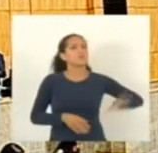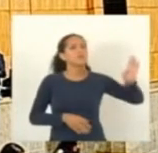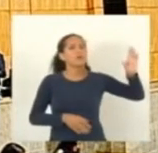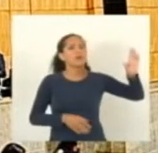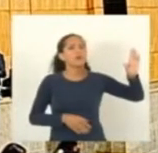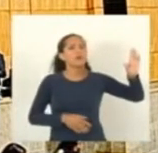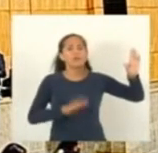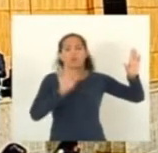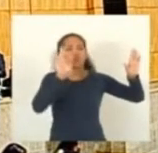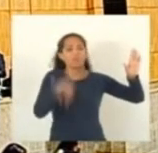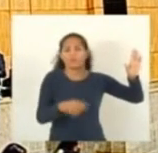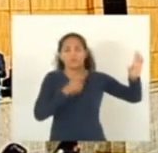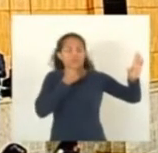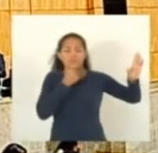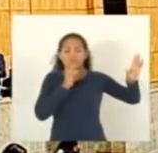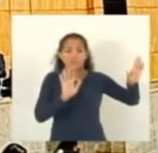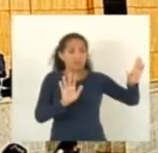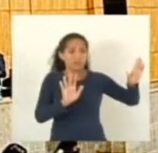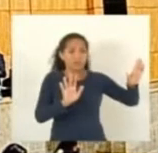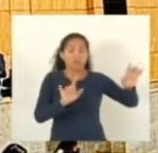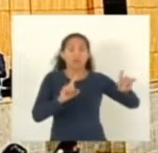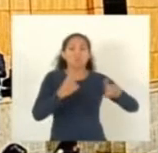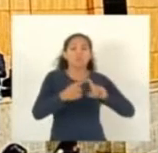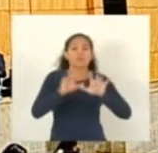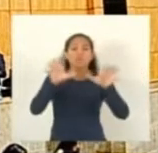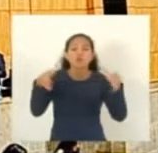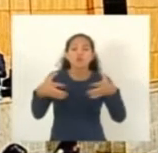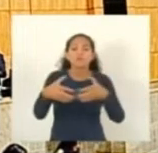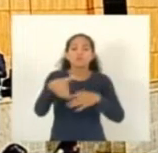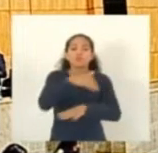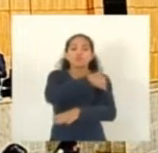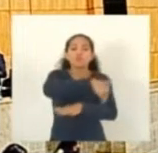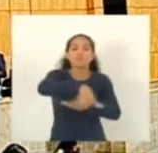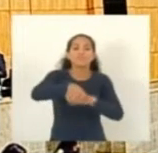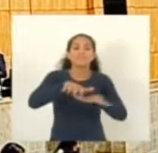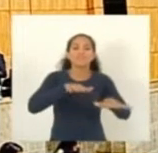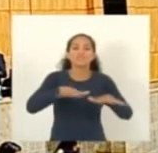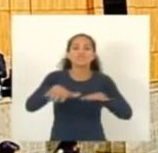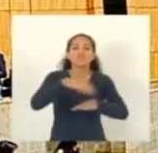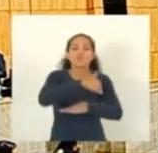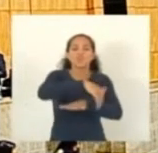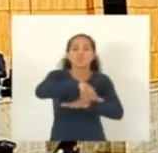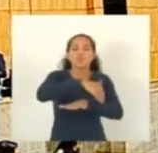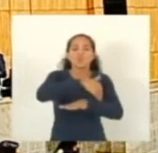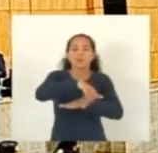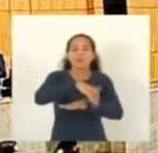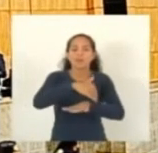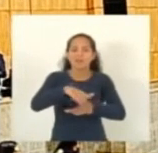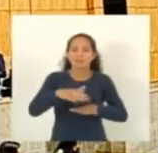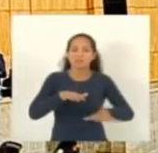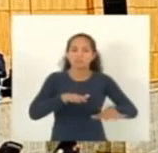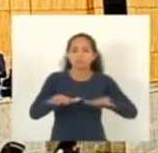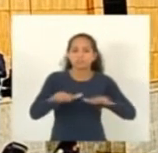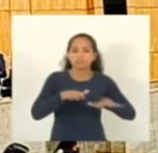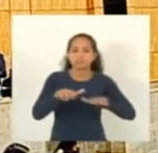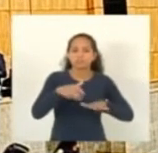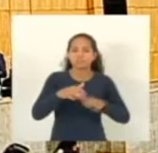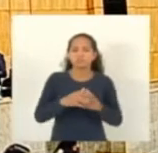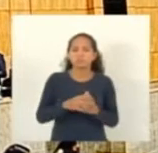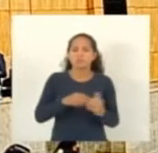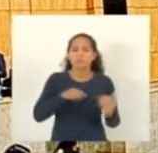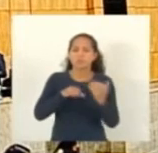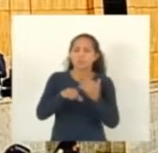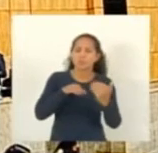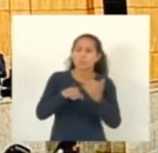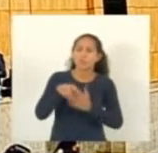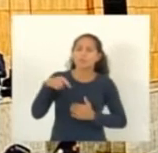terminei, porque na comissão de mobilidade urbana, até para que se continue aí o debate, na comissão